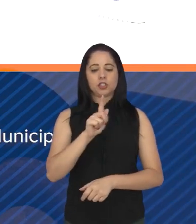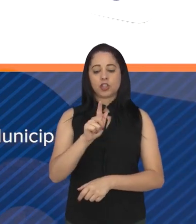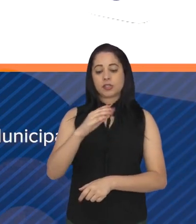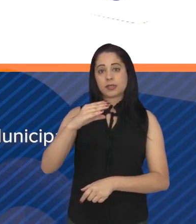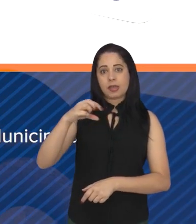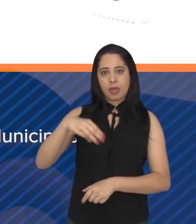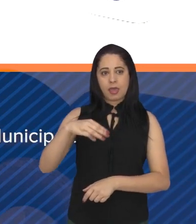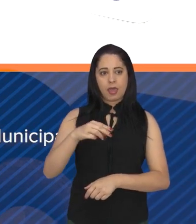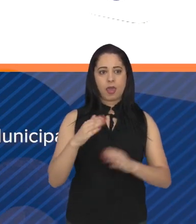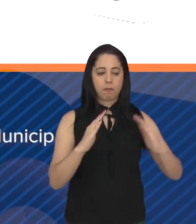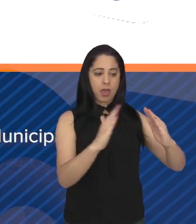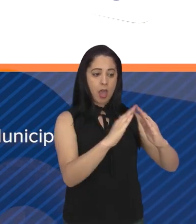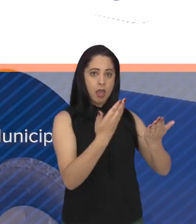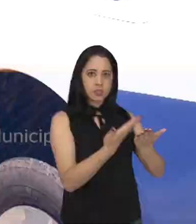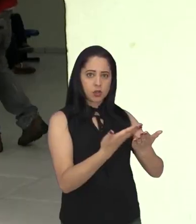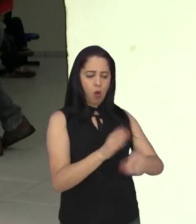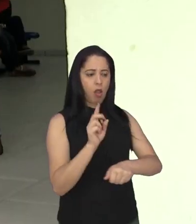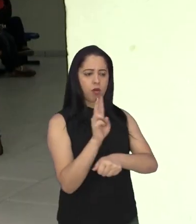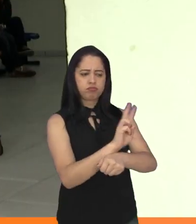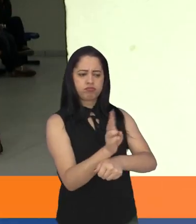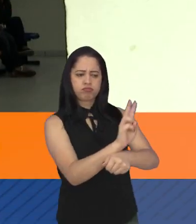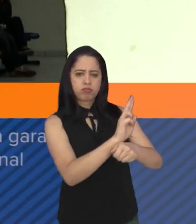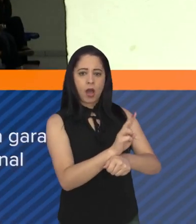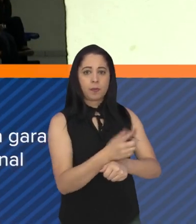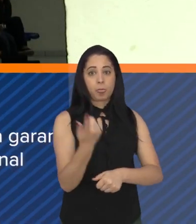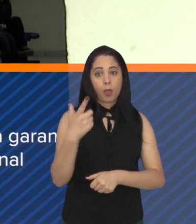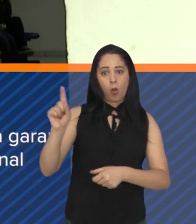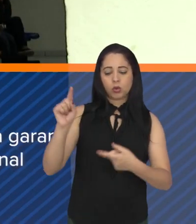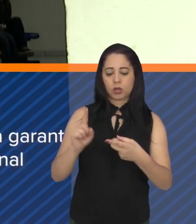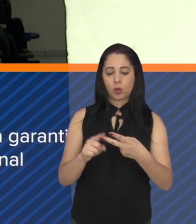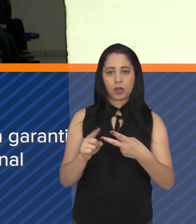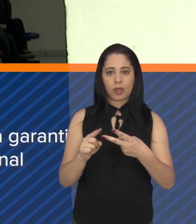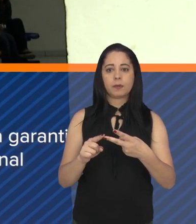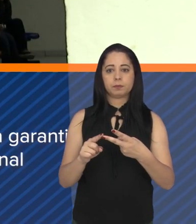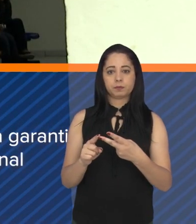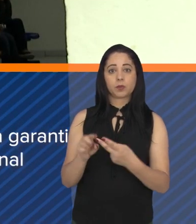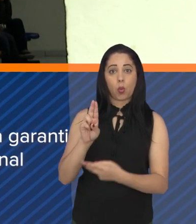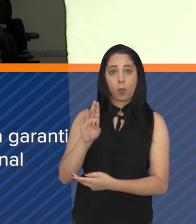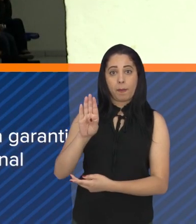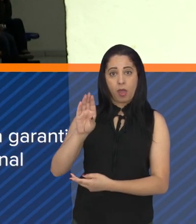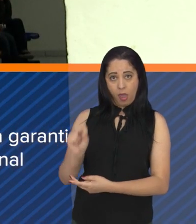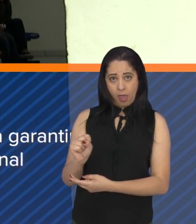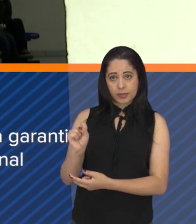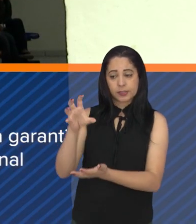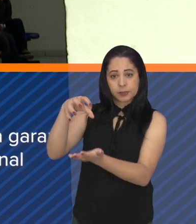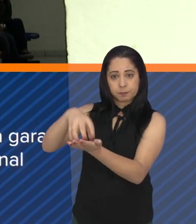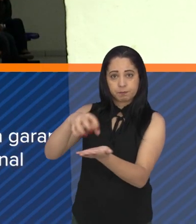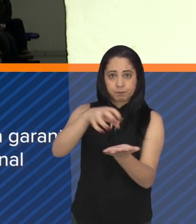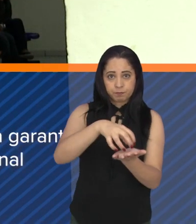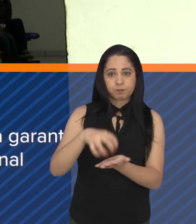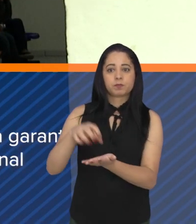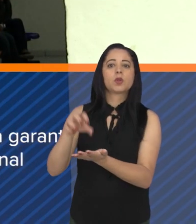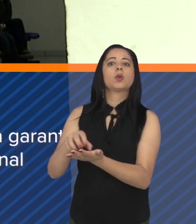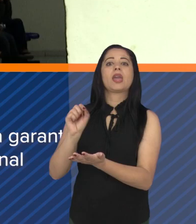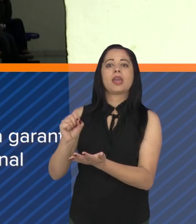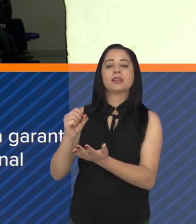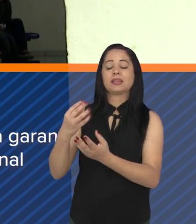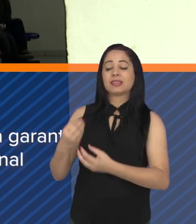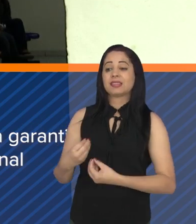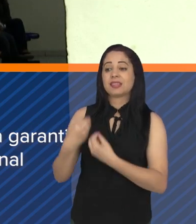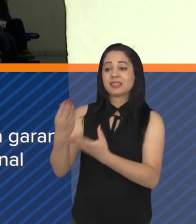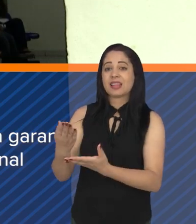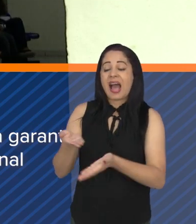atuar nas escolas e creches do município. A outra obriga as unidades públicas de saúde a garantir os direitos de mulheres que